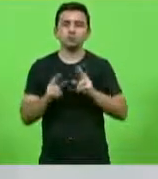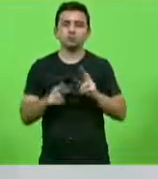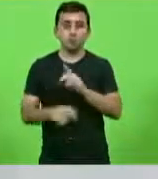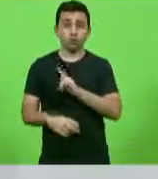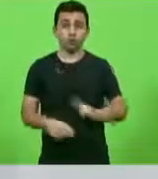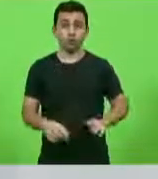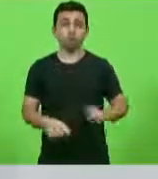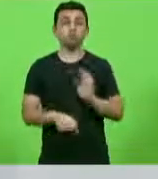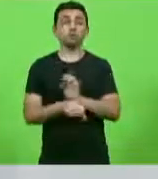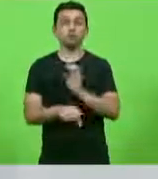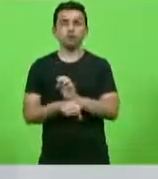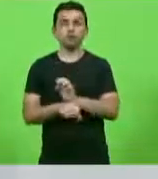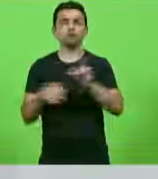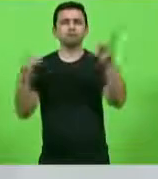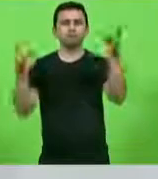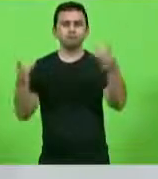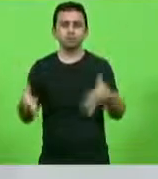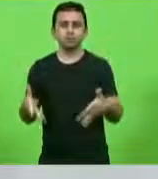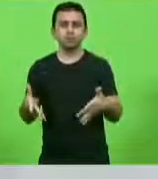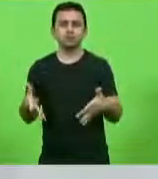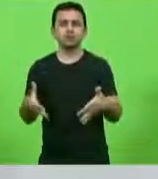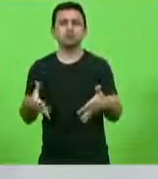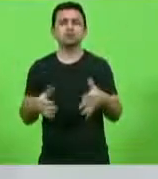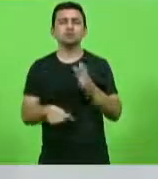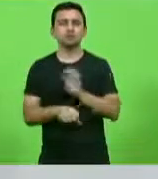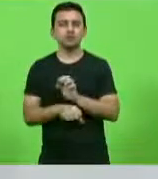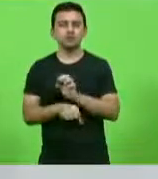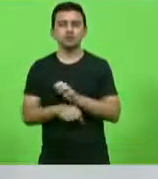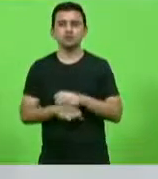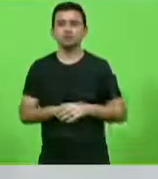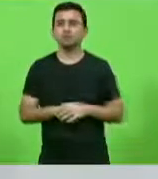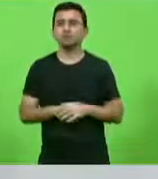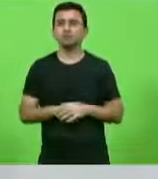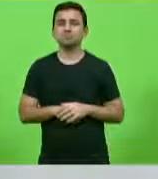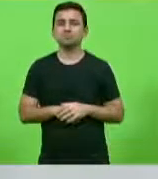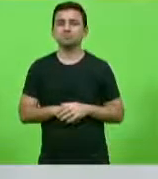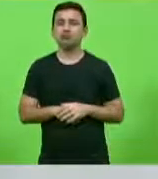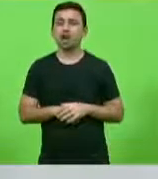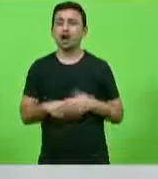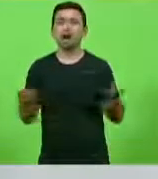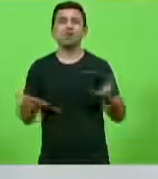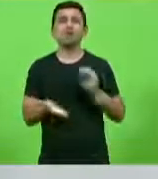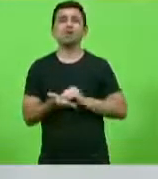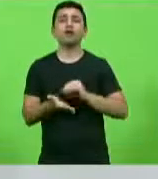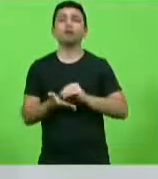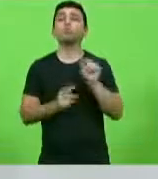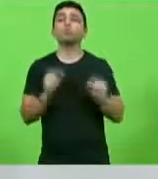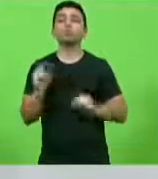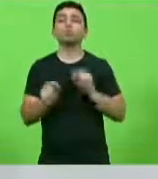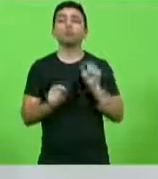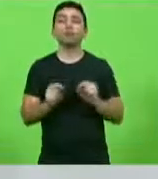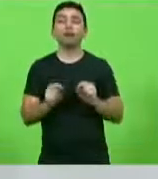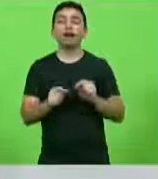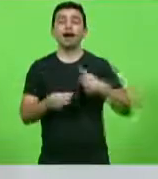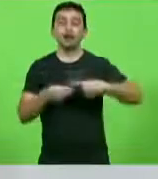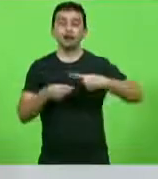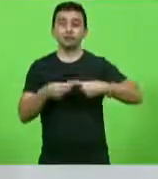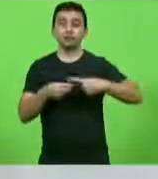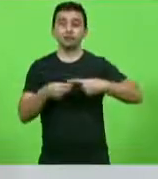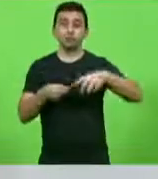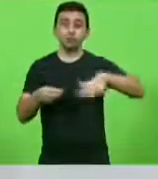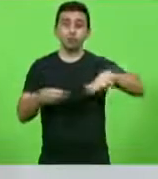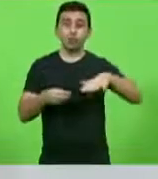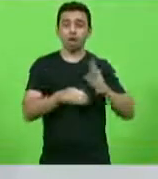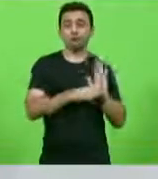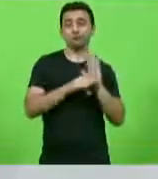do Estado abandona as rodovias estaduais, a única coisa que falta agora, deputado Kennedy, é o município começar a